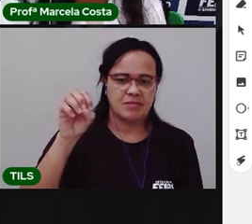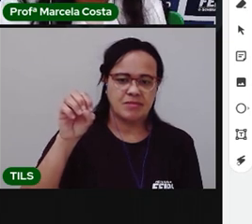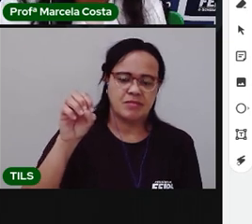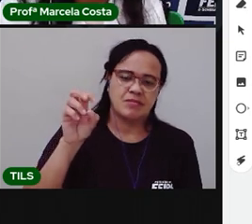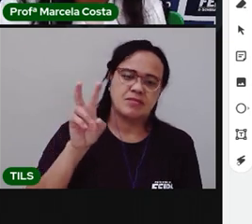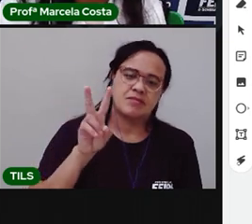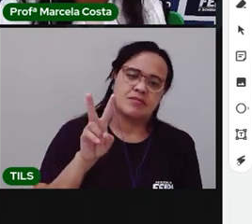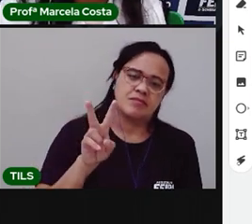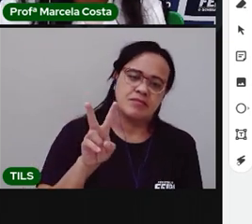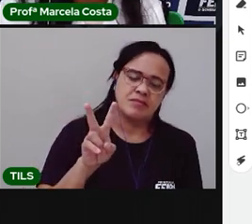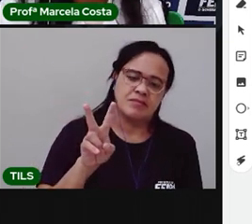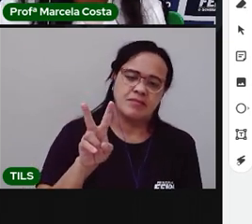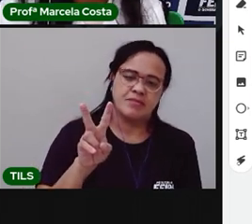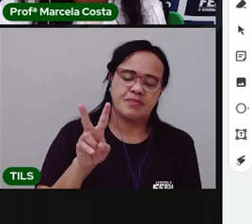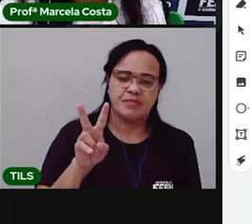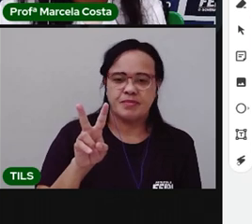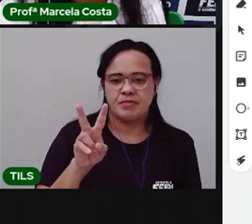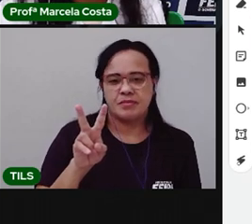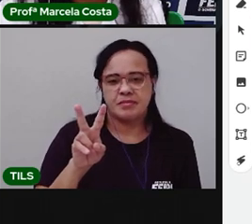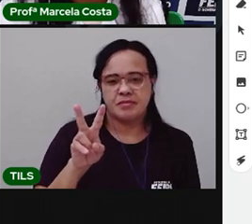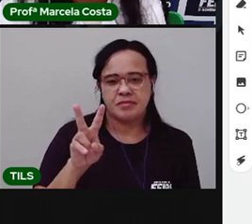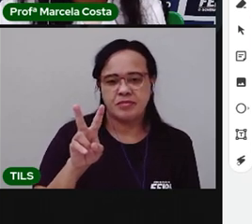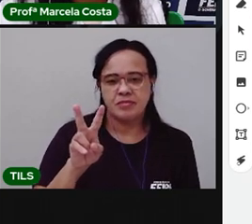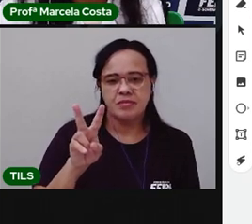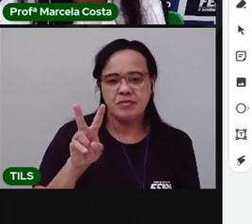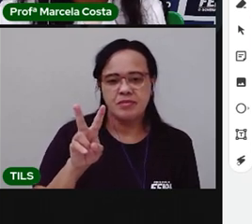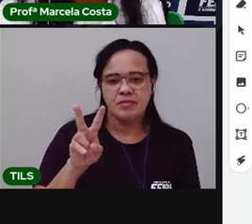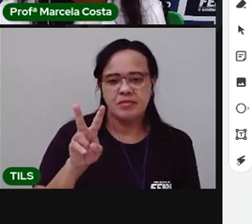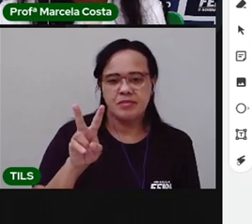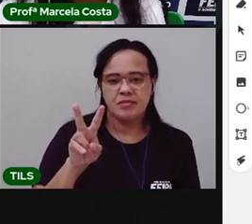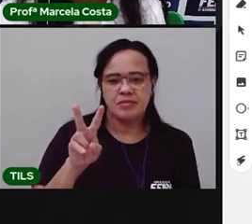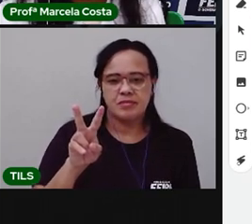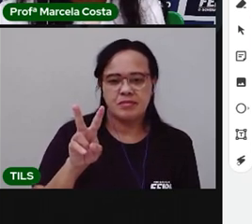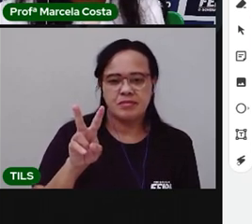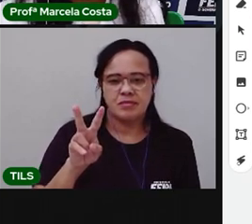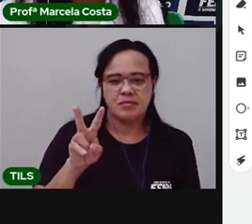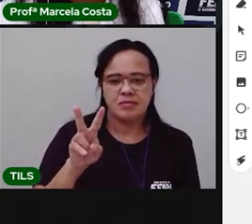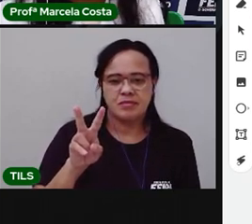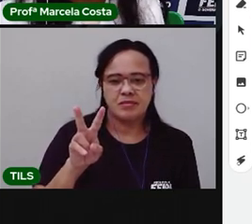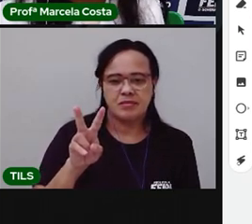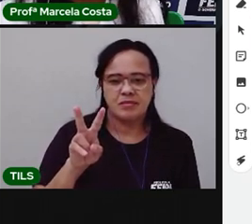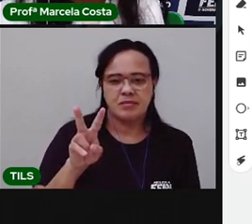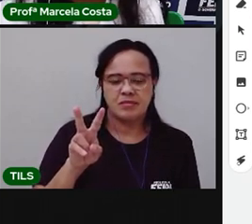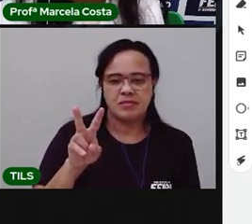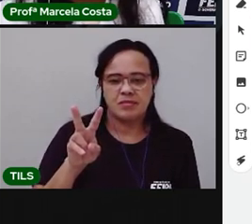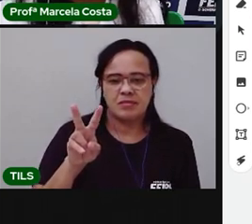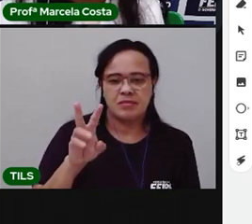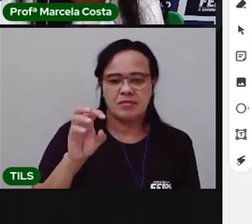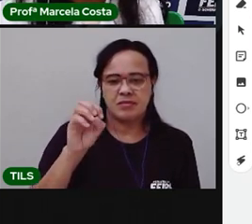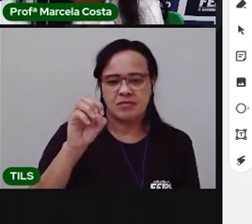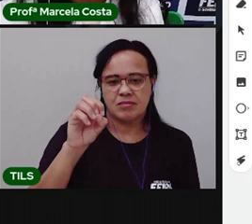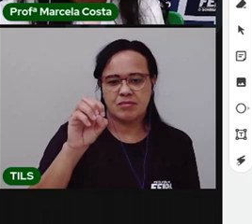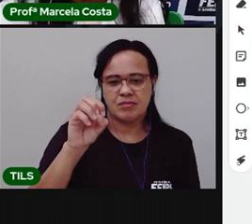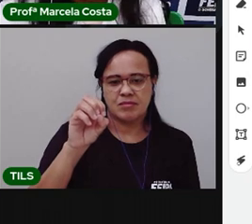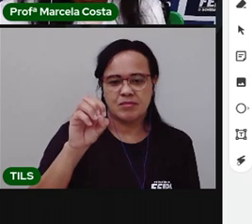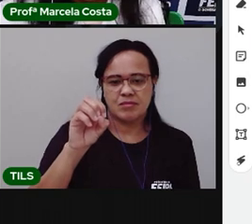Vamos fazer outro V. Desceu. Subiu. E um outro O.